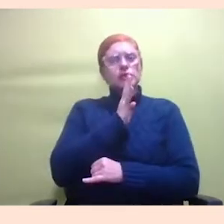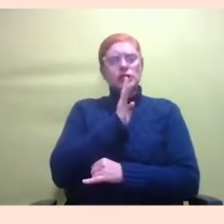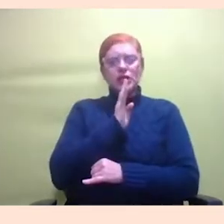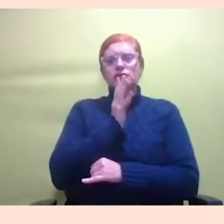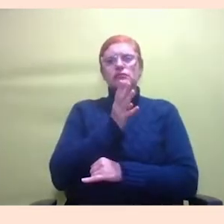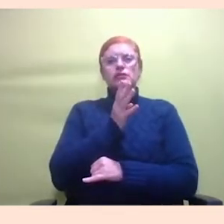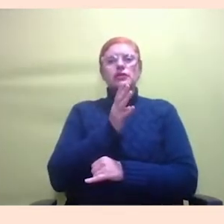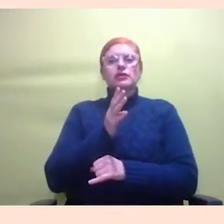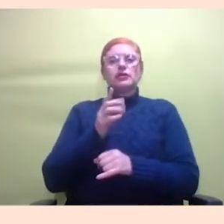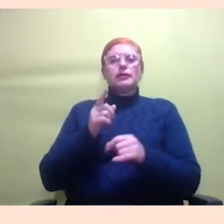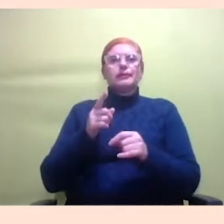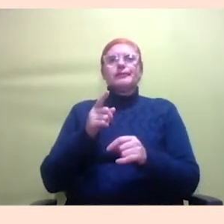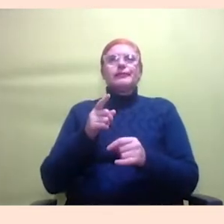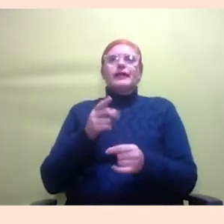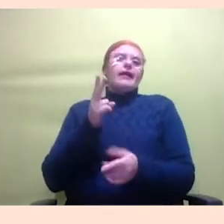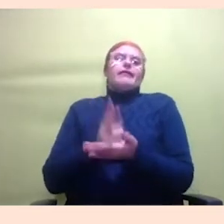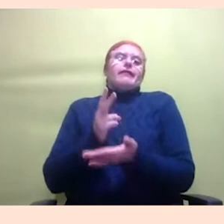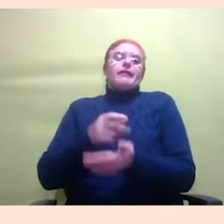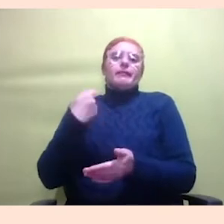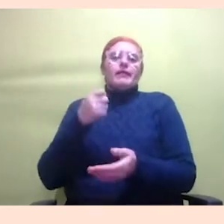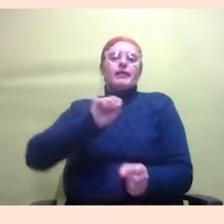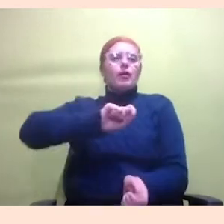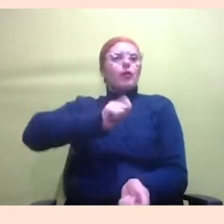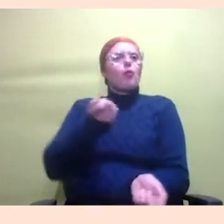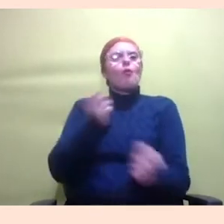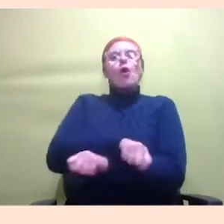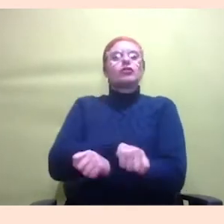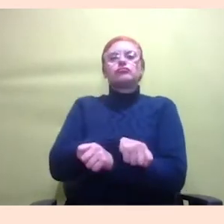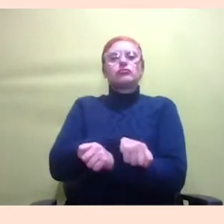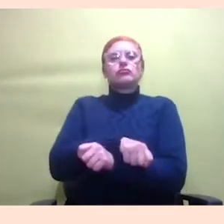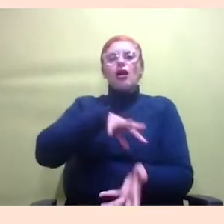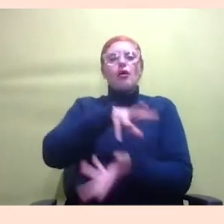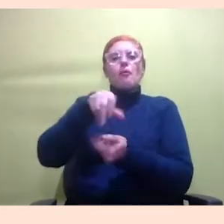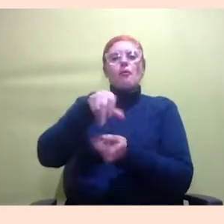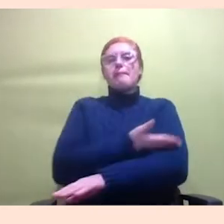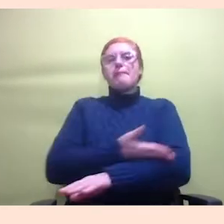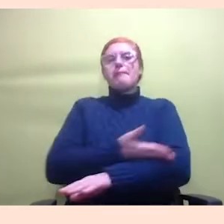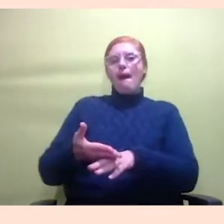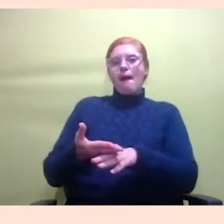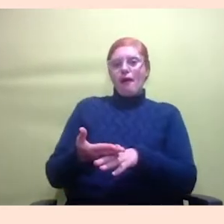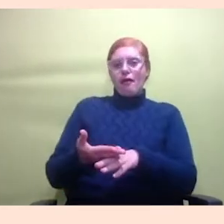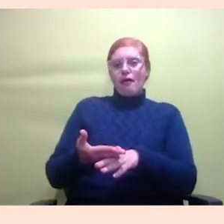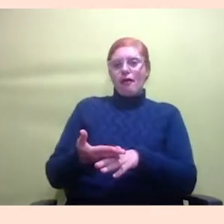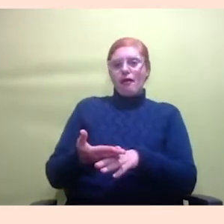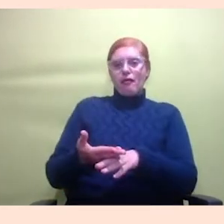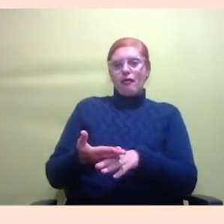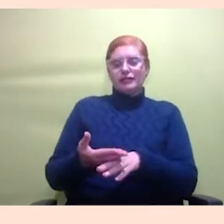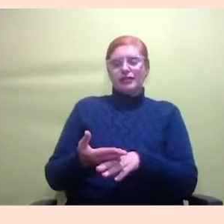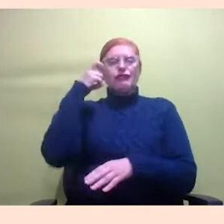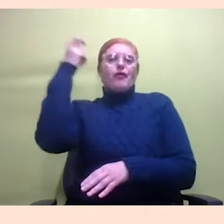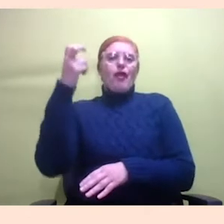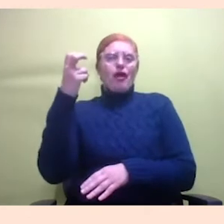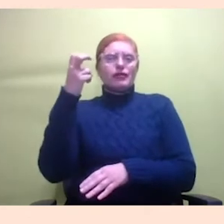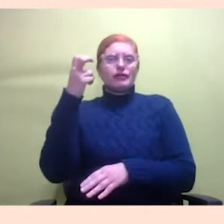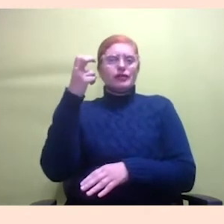adequar às linguagens que o mundo branco, elitizado, altamente escolarizado, exige, e